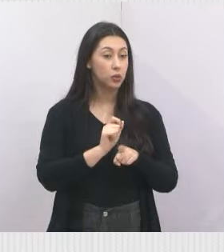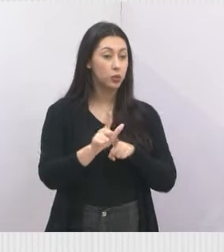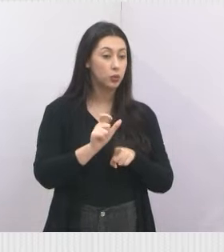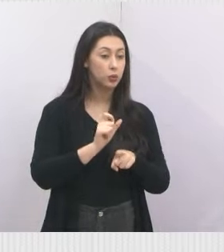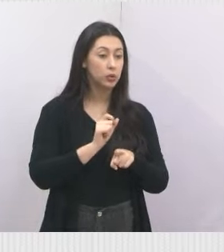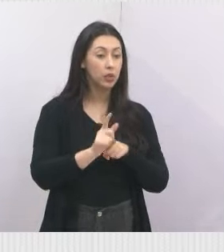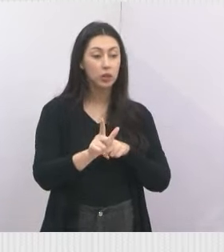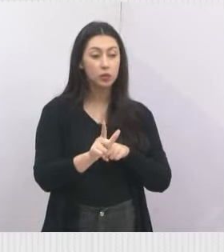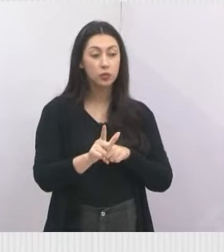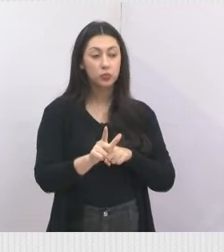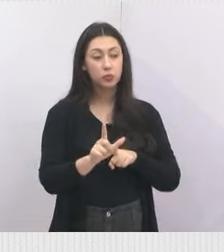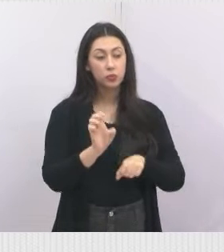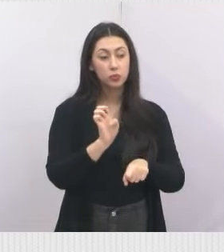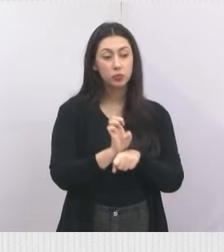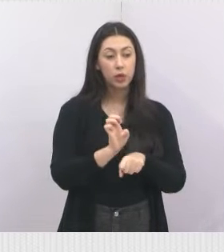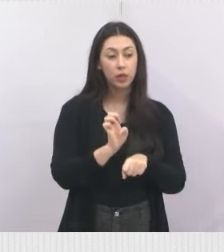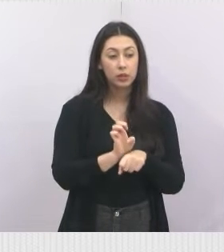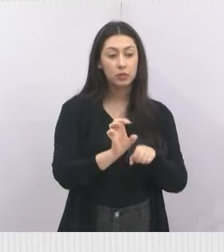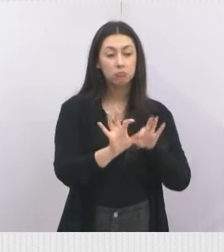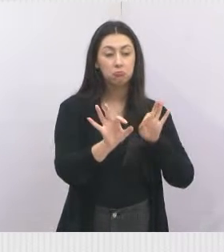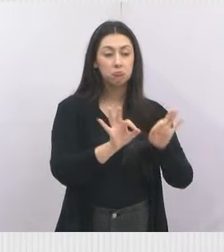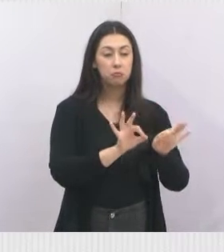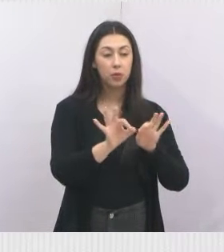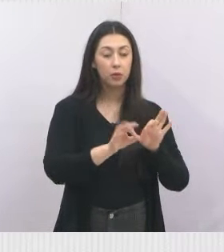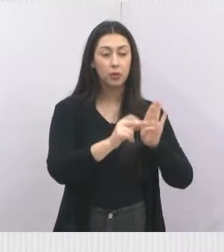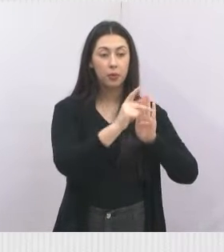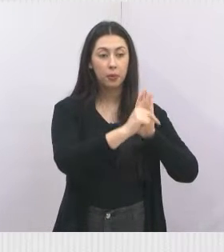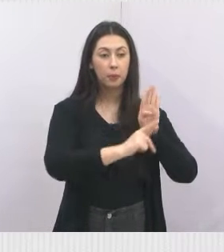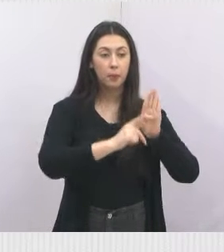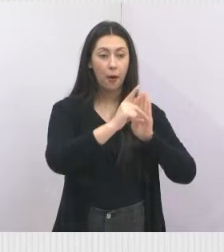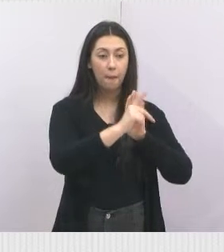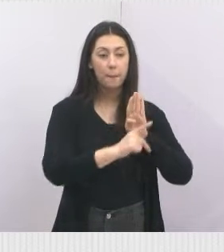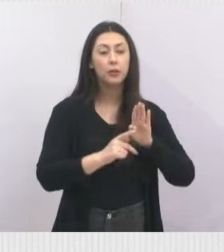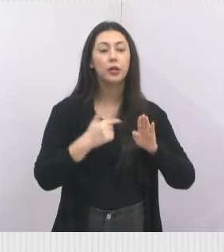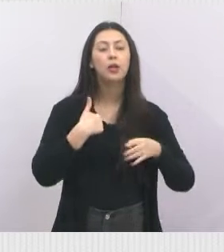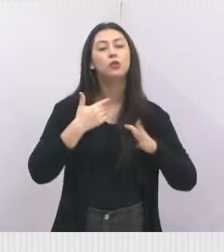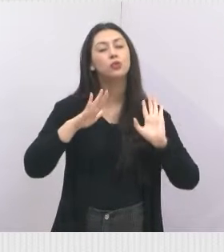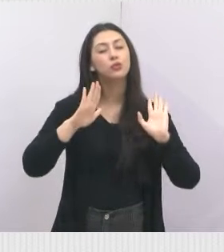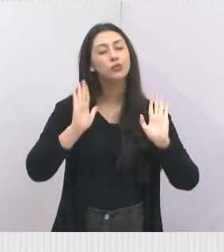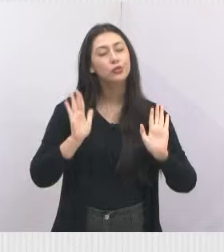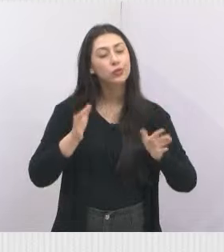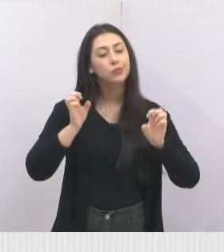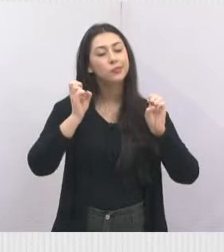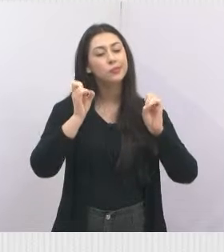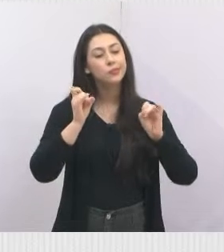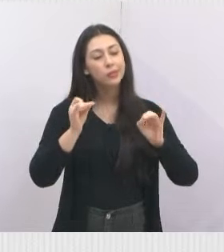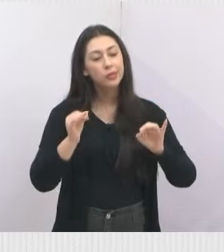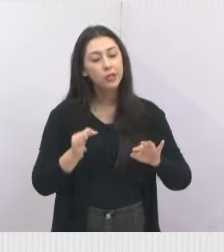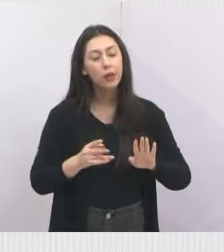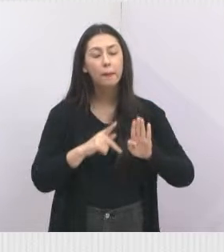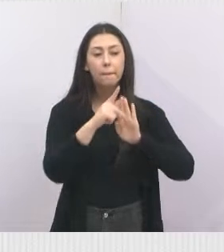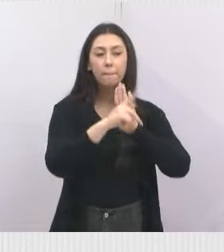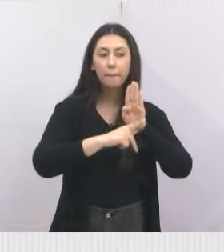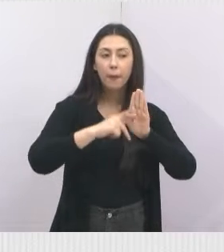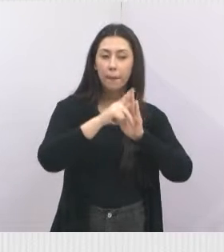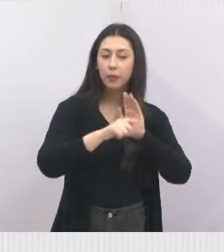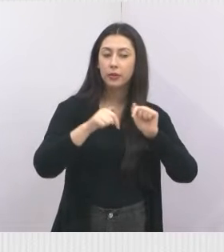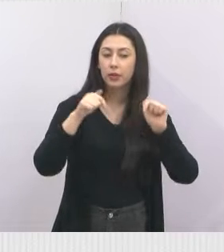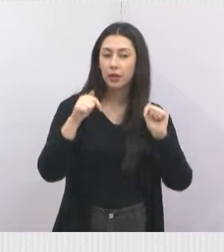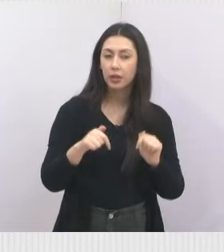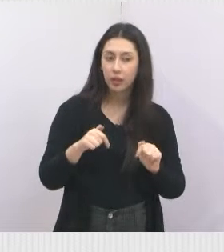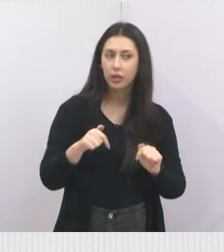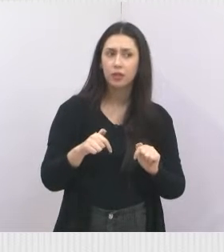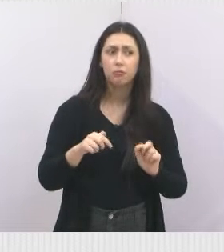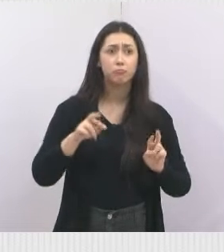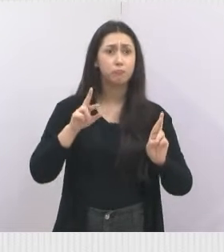para o Estado instalar o Bom Prato. E, como eu já disse anteriormente, o Bom Prato, esse Bom Prato de Jacarei tem